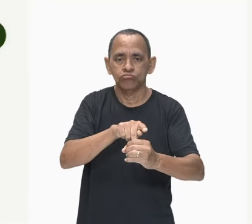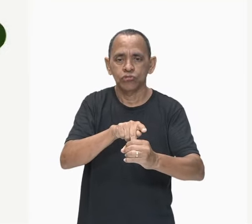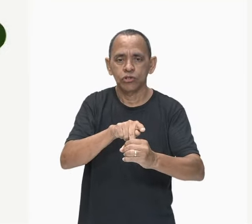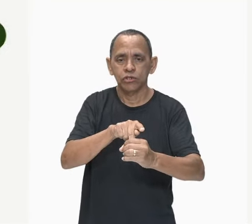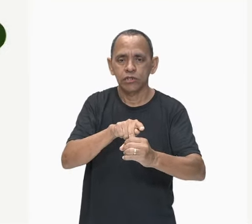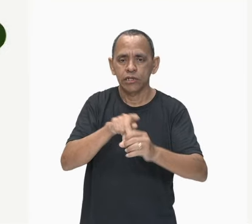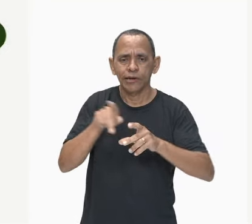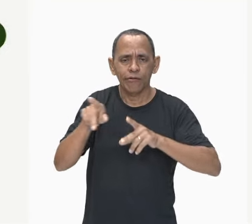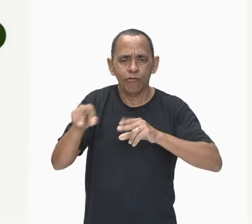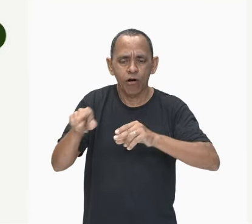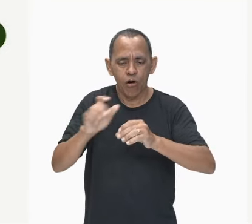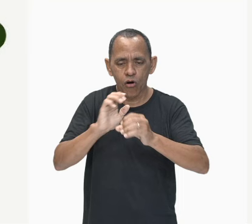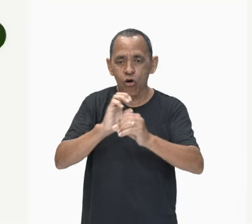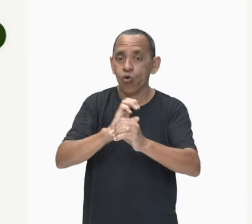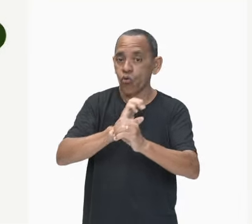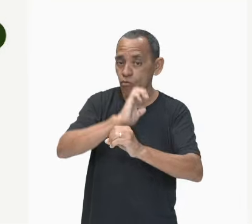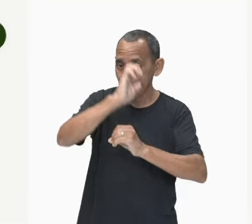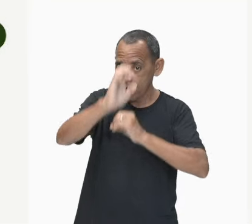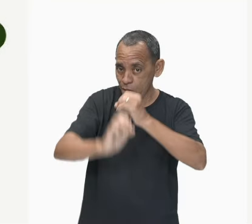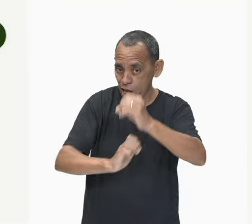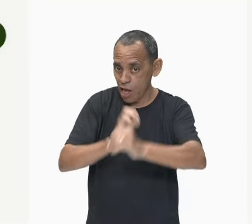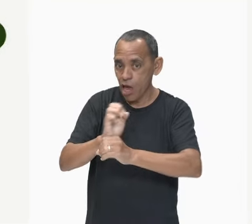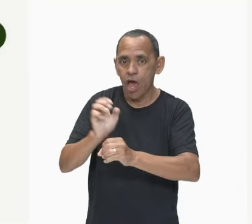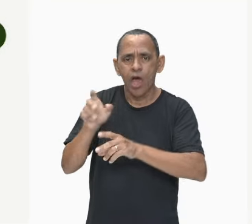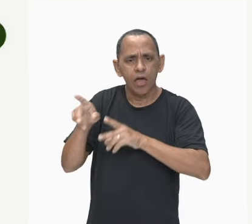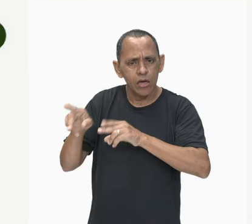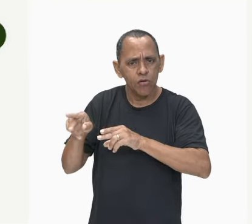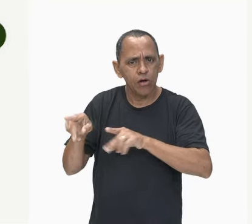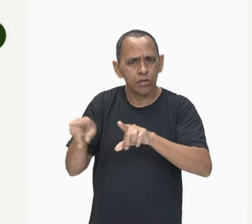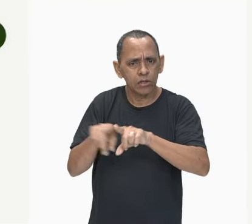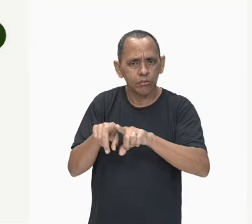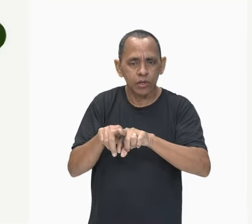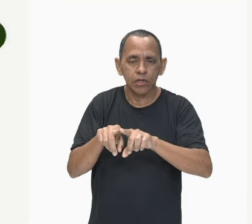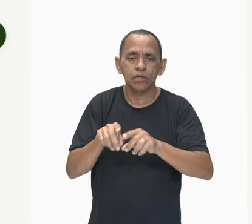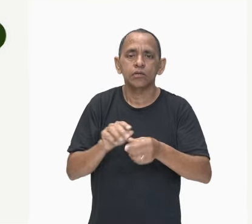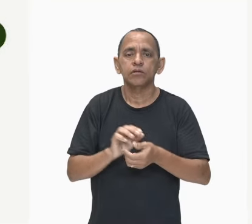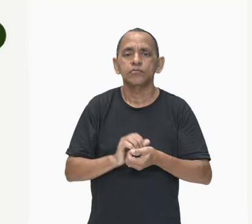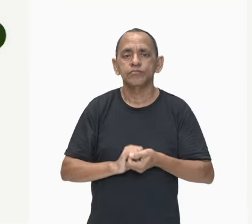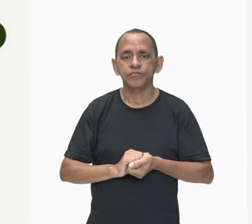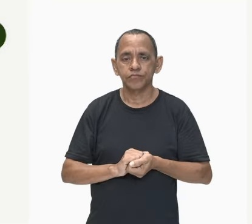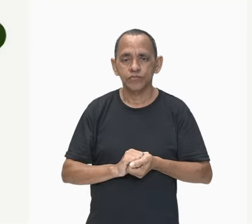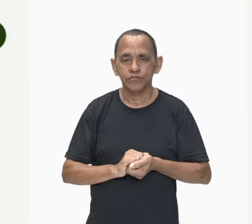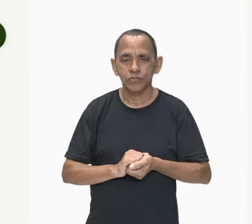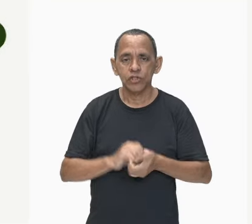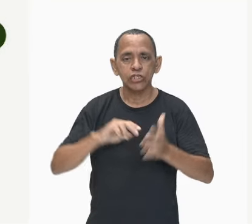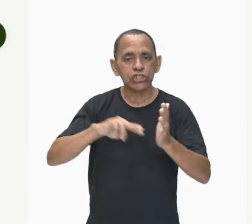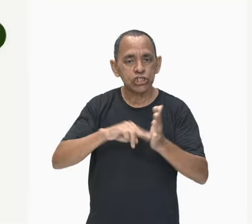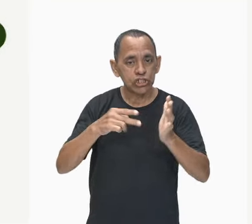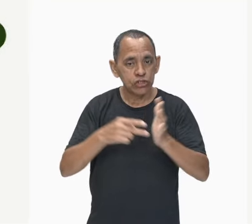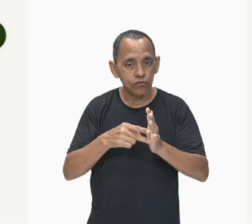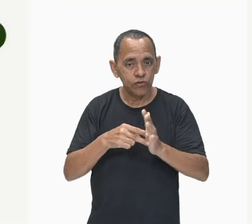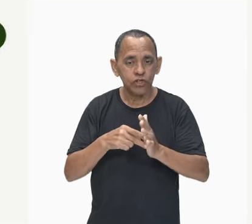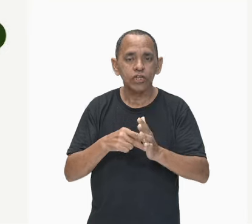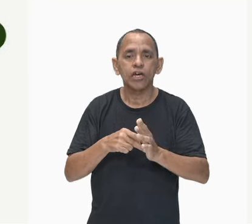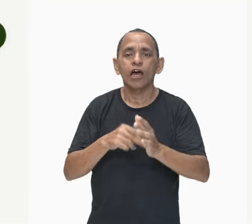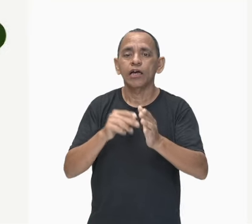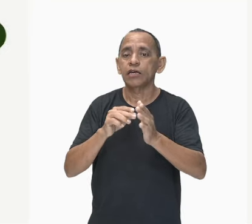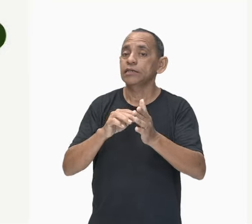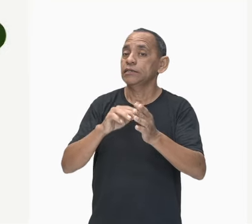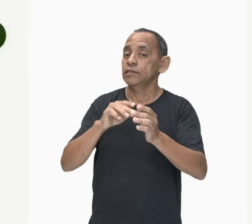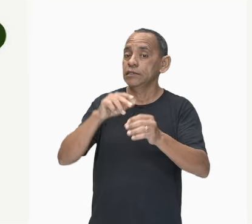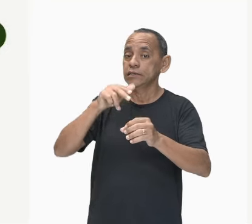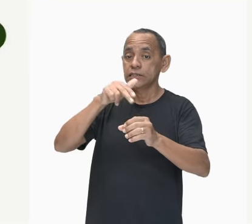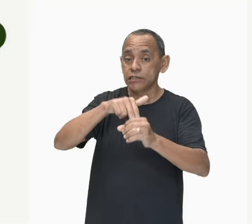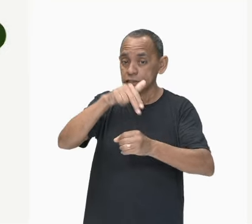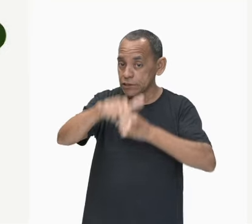Agora, se o número de prótons for maior que o número de elétrons, nesse caso nós